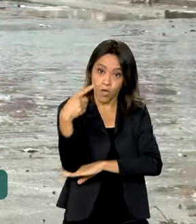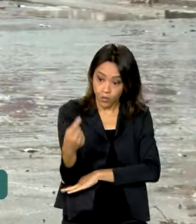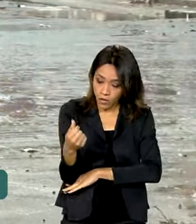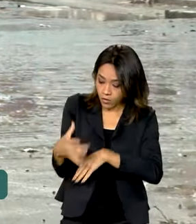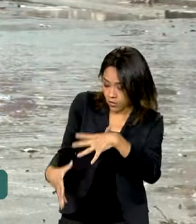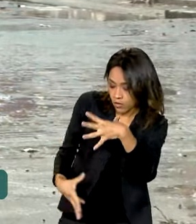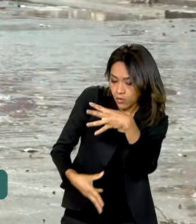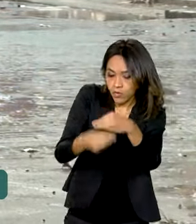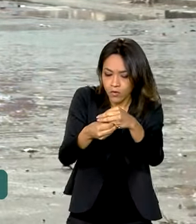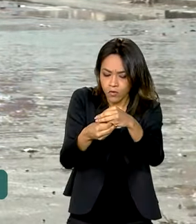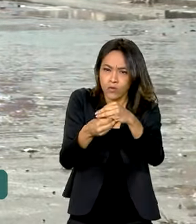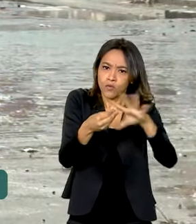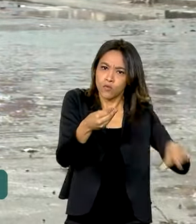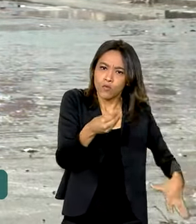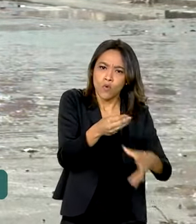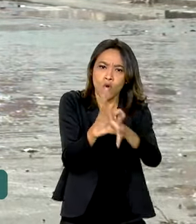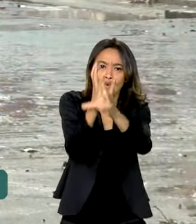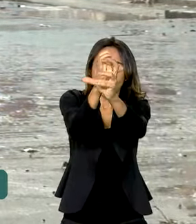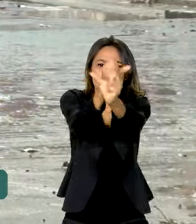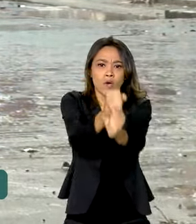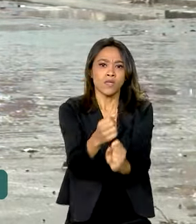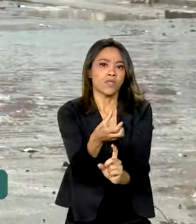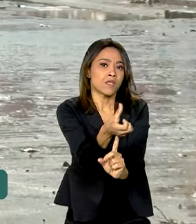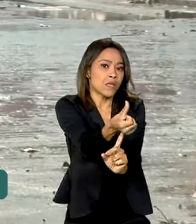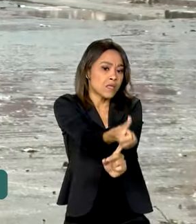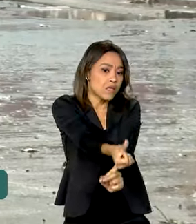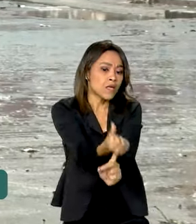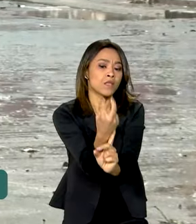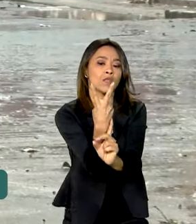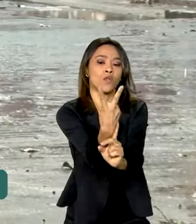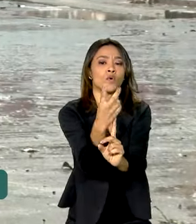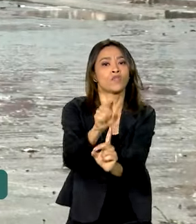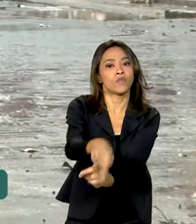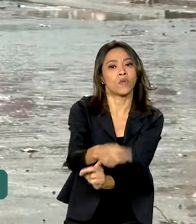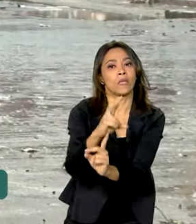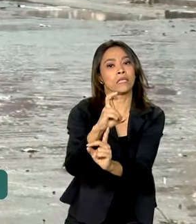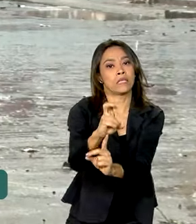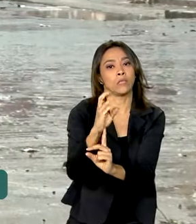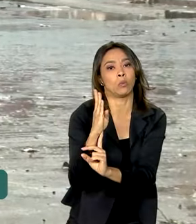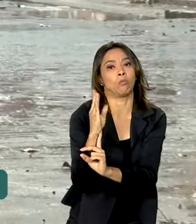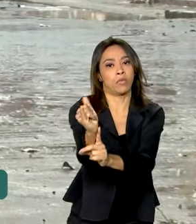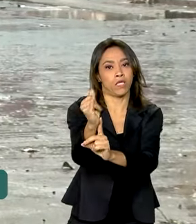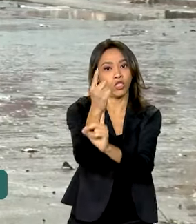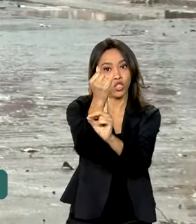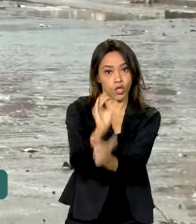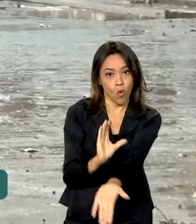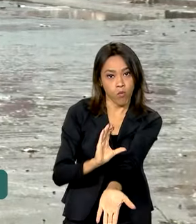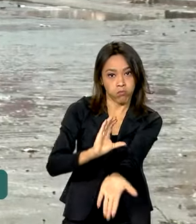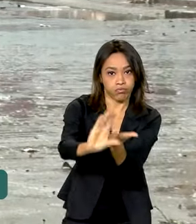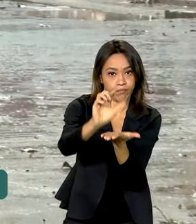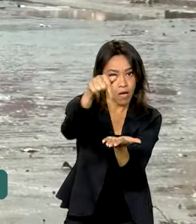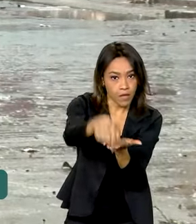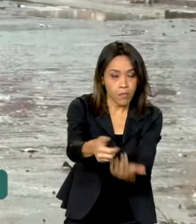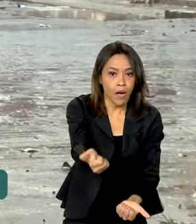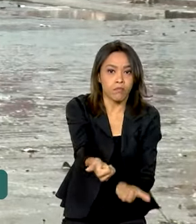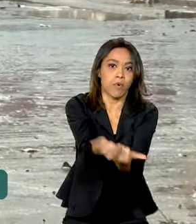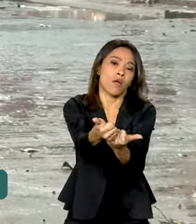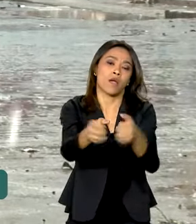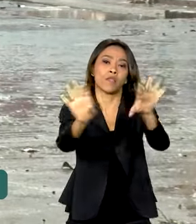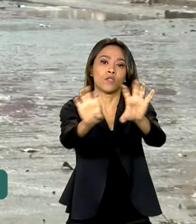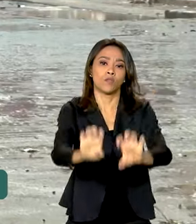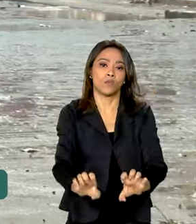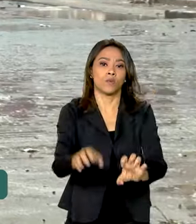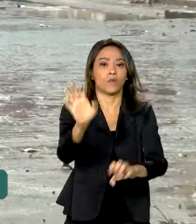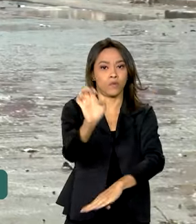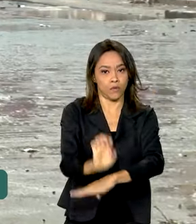federal já soma 62,5 bilhões em investimentos aqui na reconstrução do Rio Grande